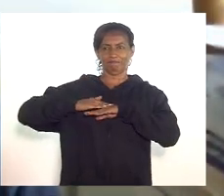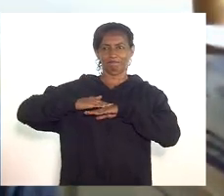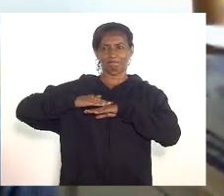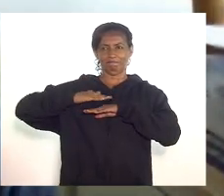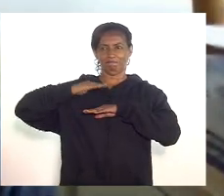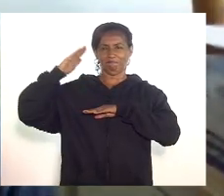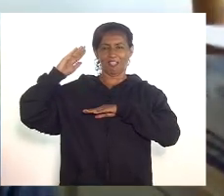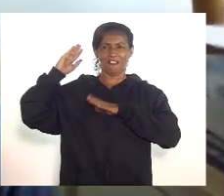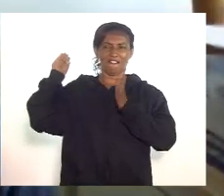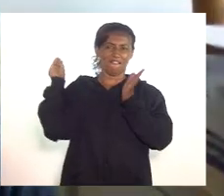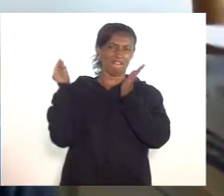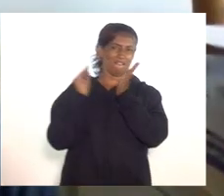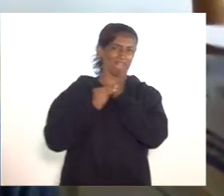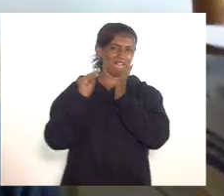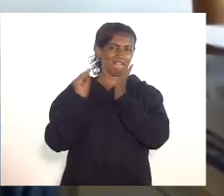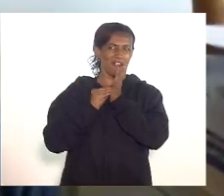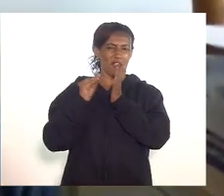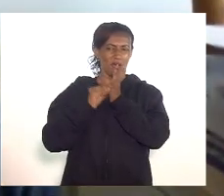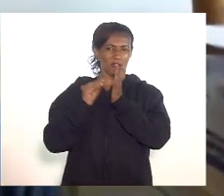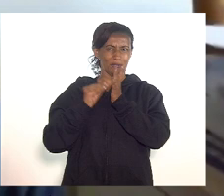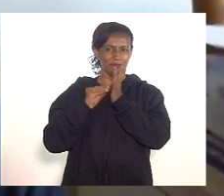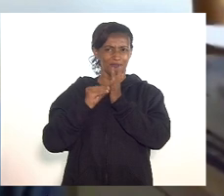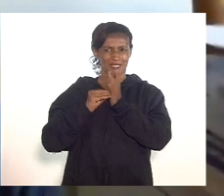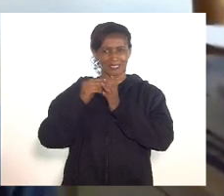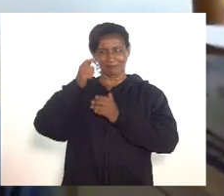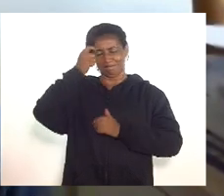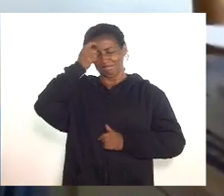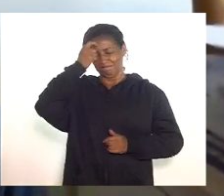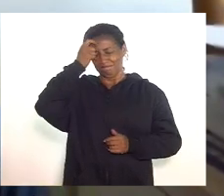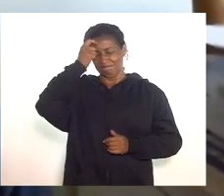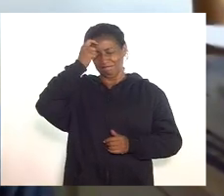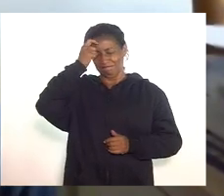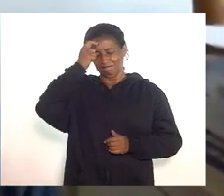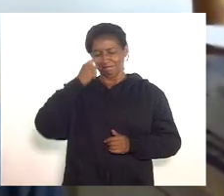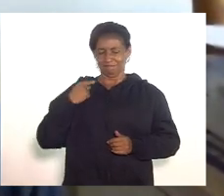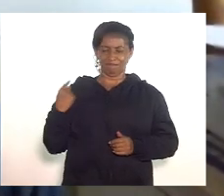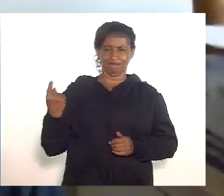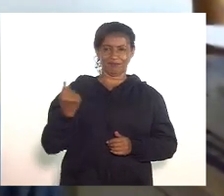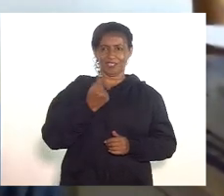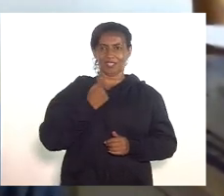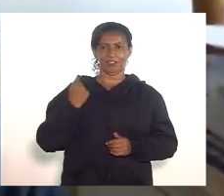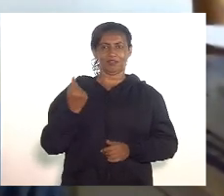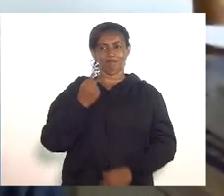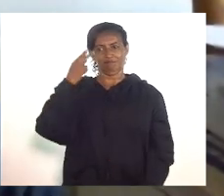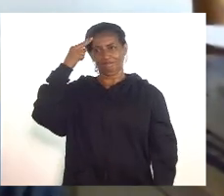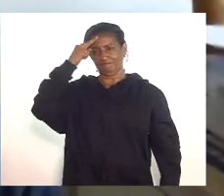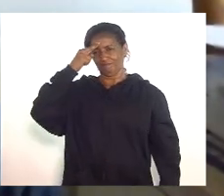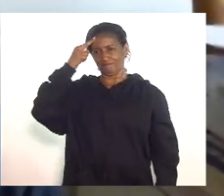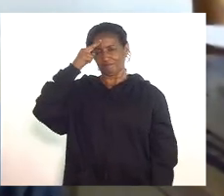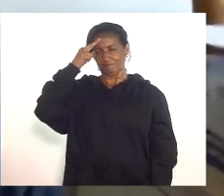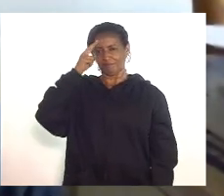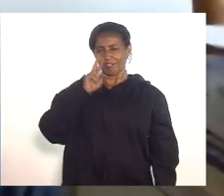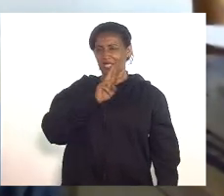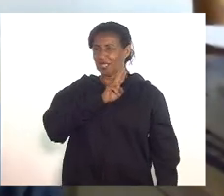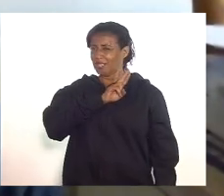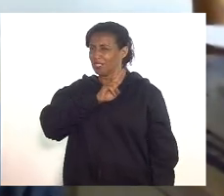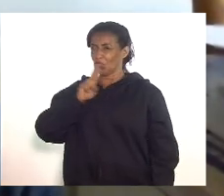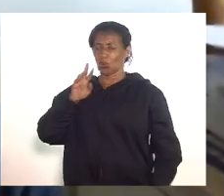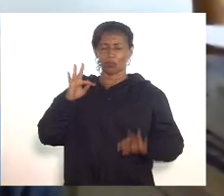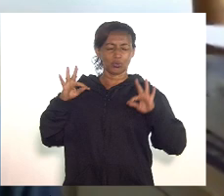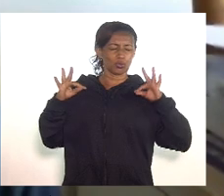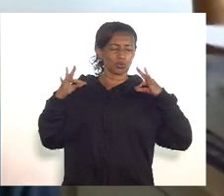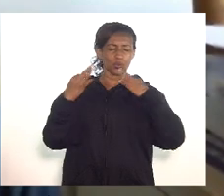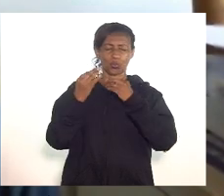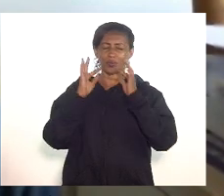incompetência e inépcia da nossa história em nome de todas as